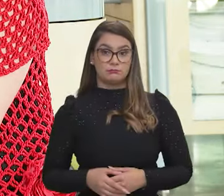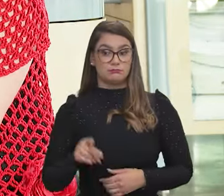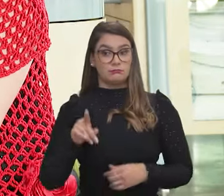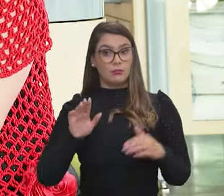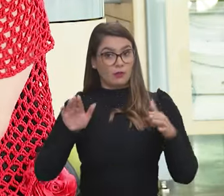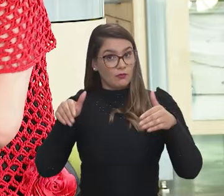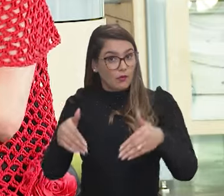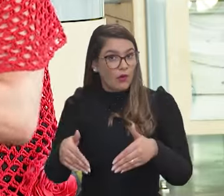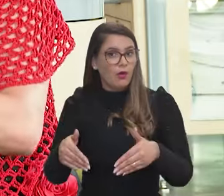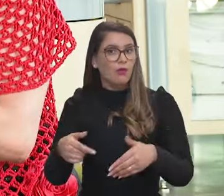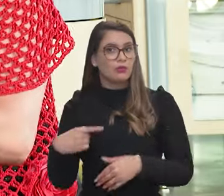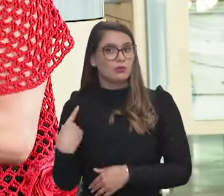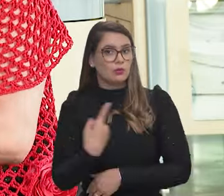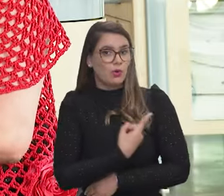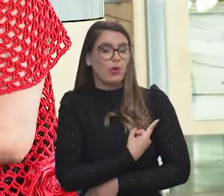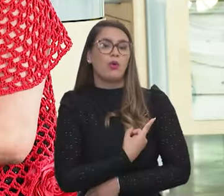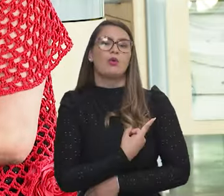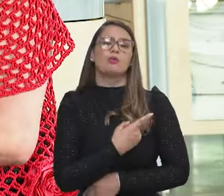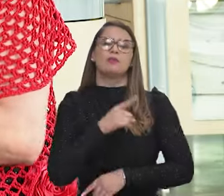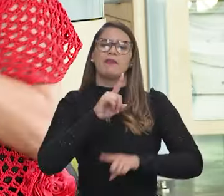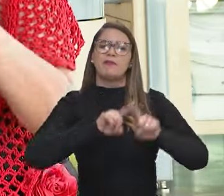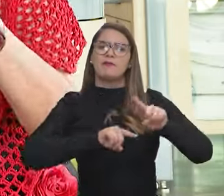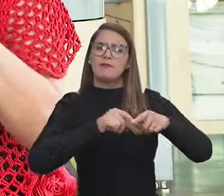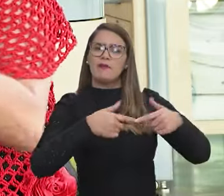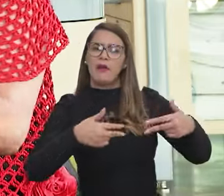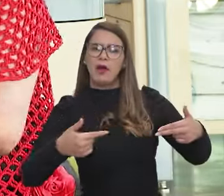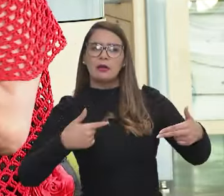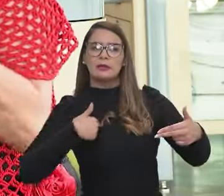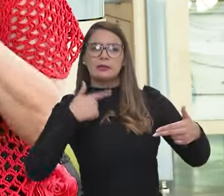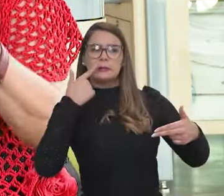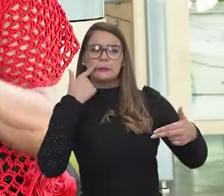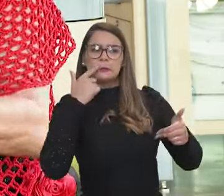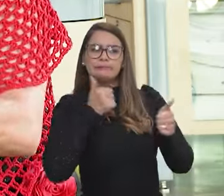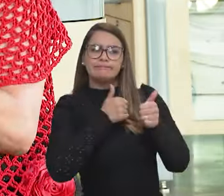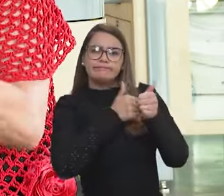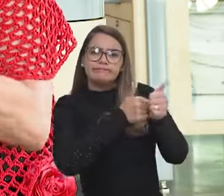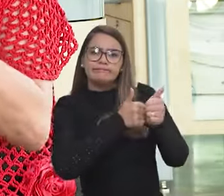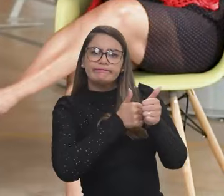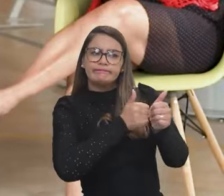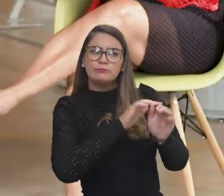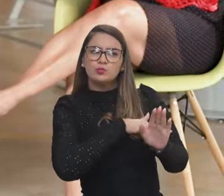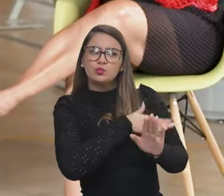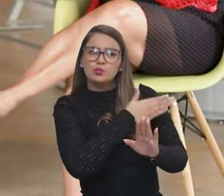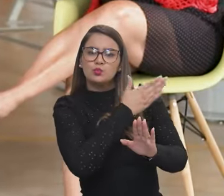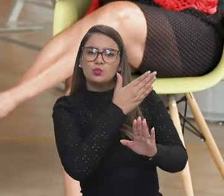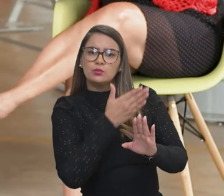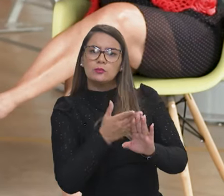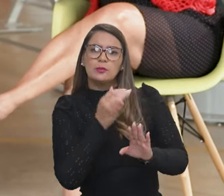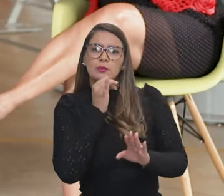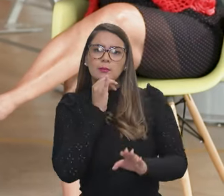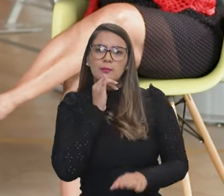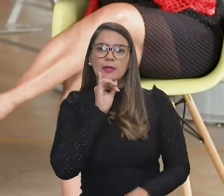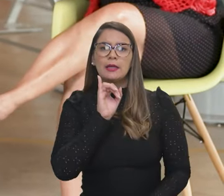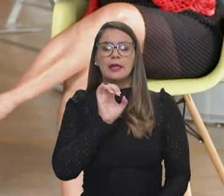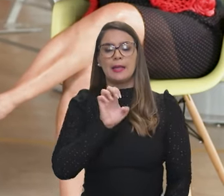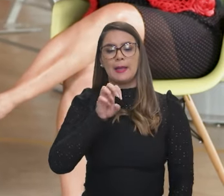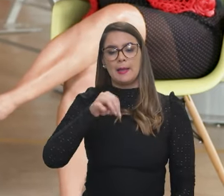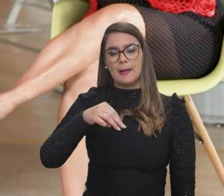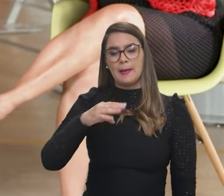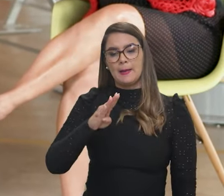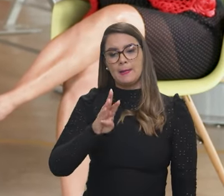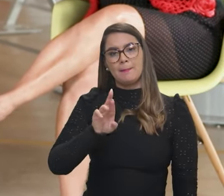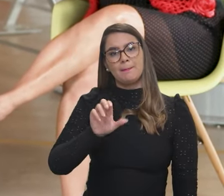Então, esse é um foco que a gente tem, né, são vários instrumentos que eu acompanho ao longo da história, como é o caso do